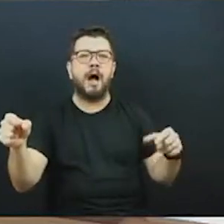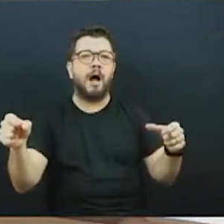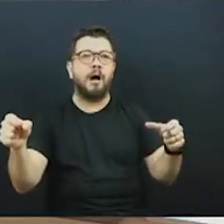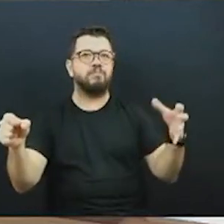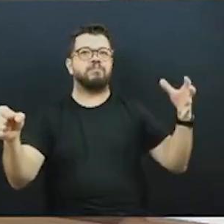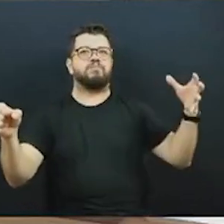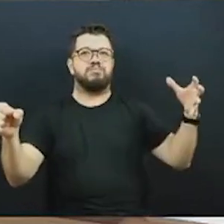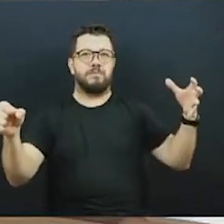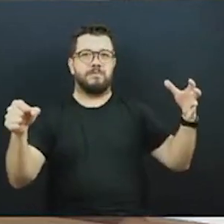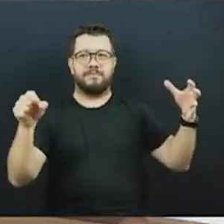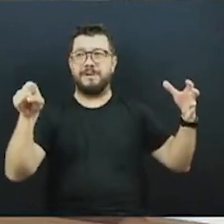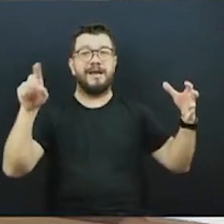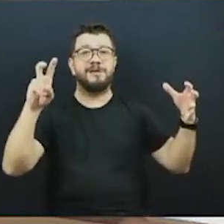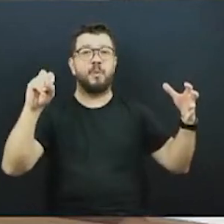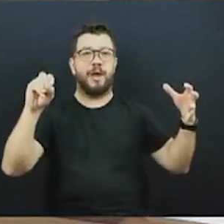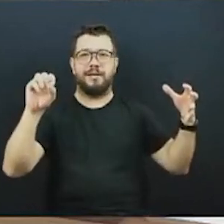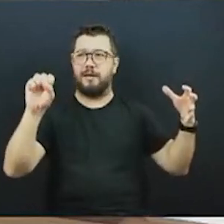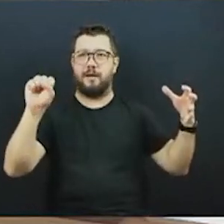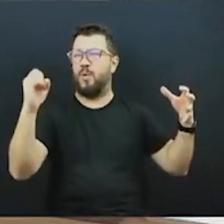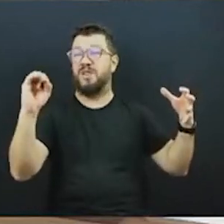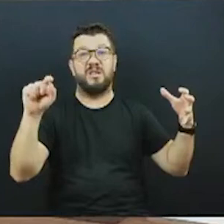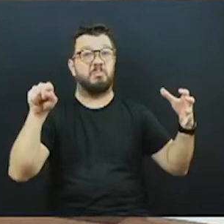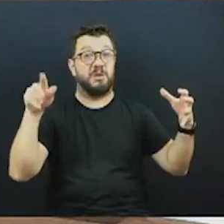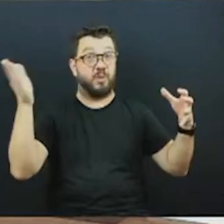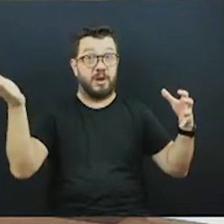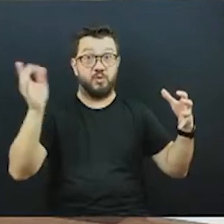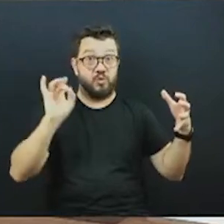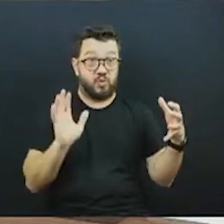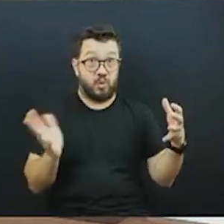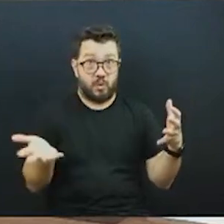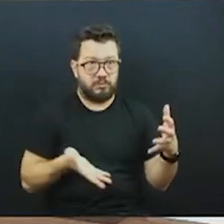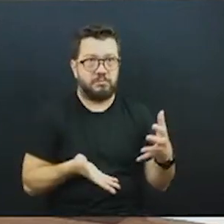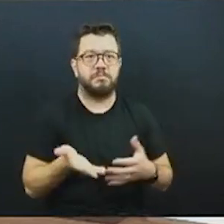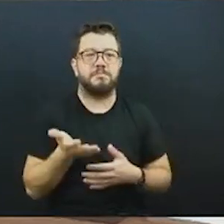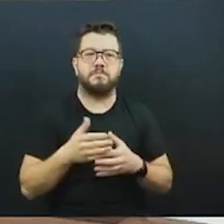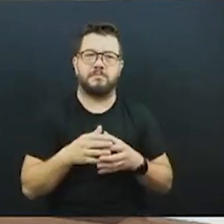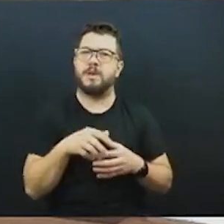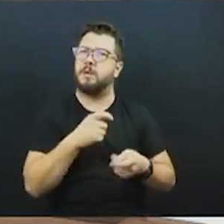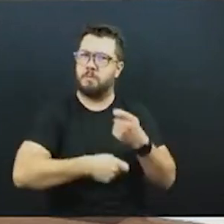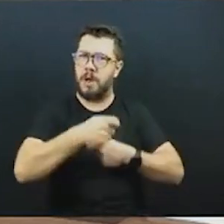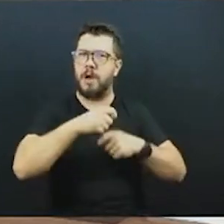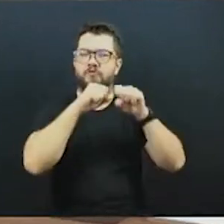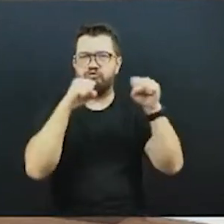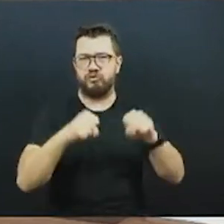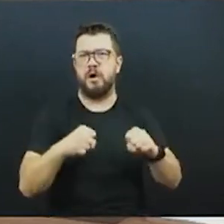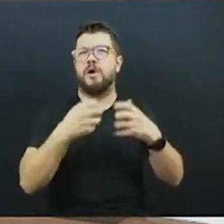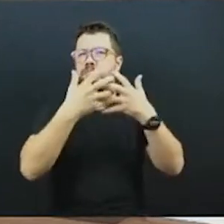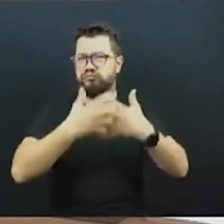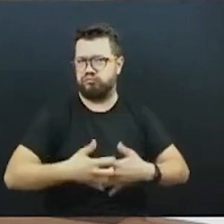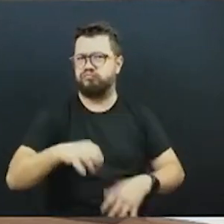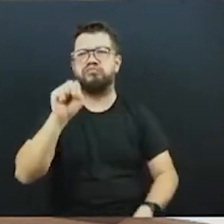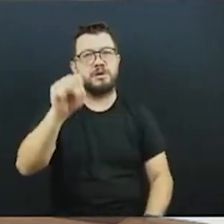50 mil, de 100 mil, de 80 mil. Então o transporte de Curitiba é eficiente, ele funciona bem, e, sem dúvida nenhuma, é o melhor